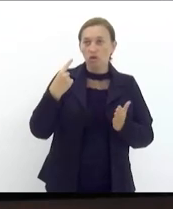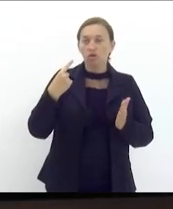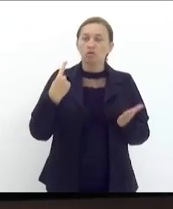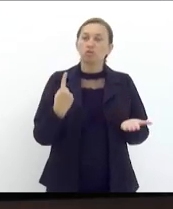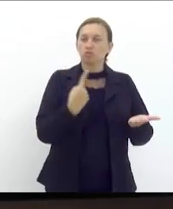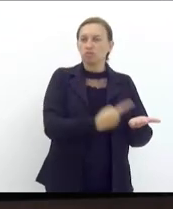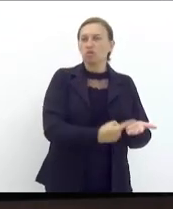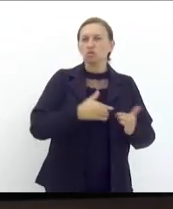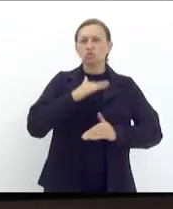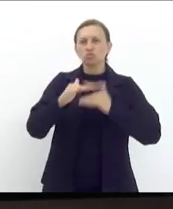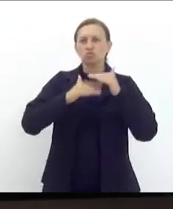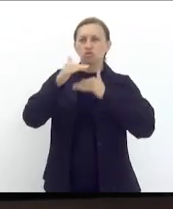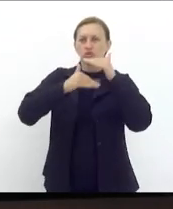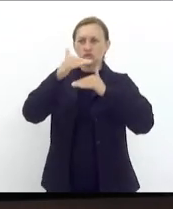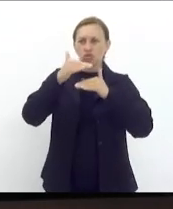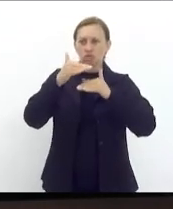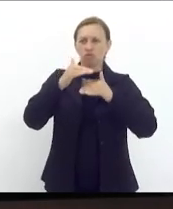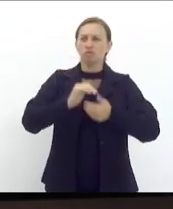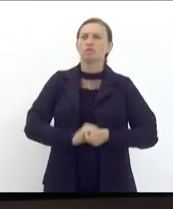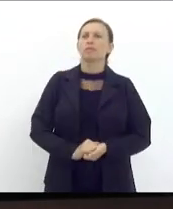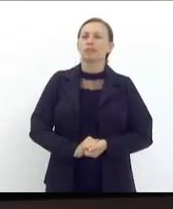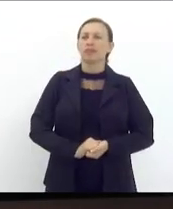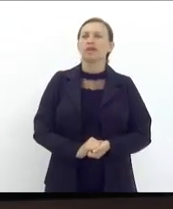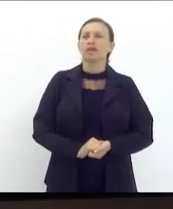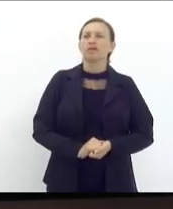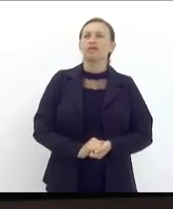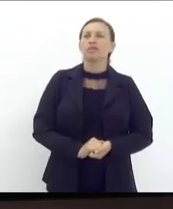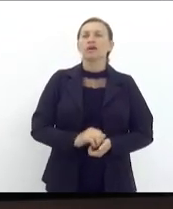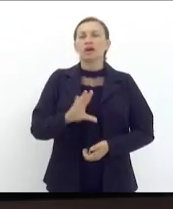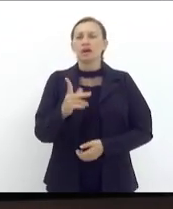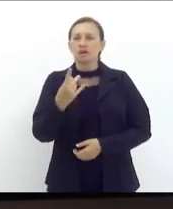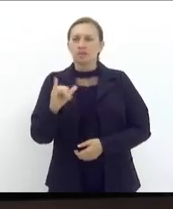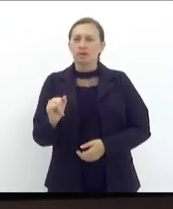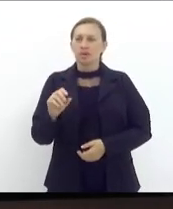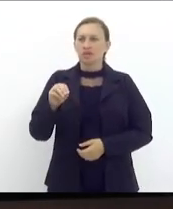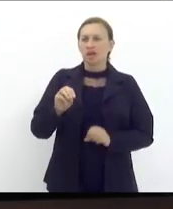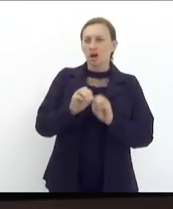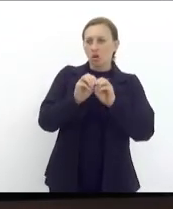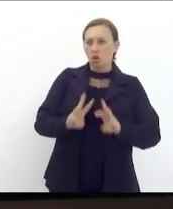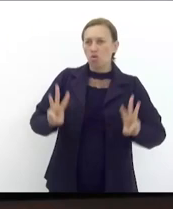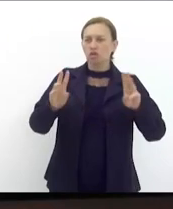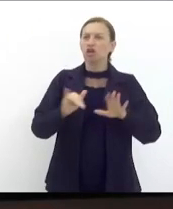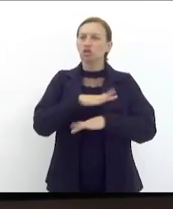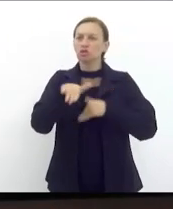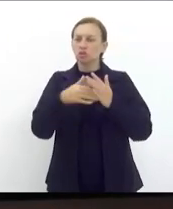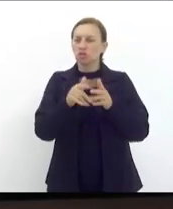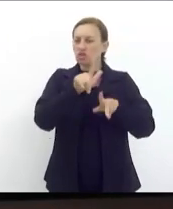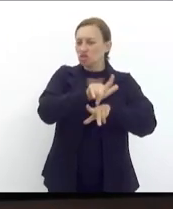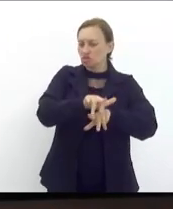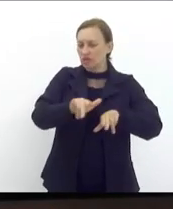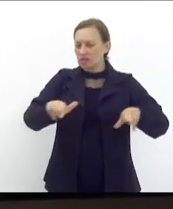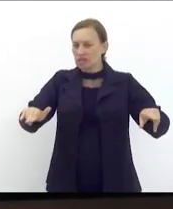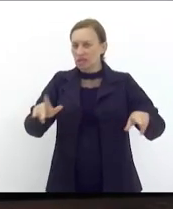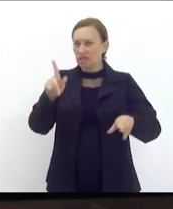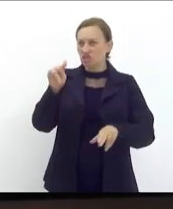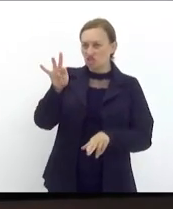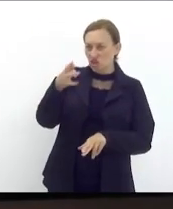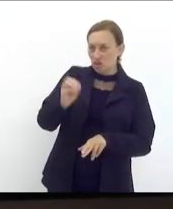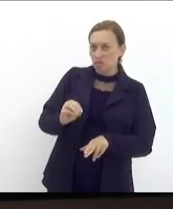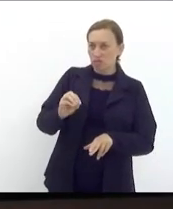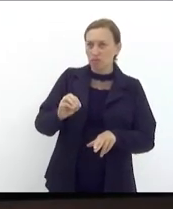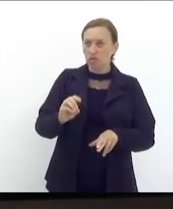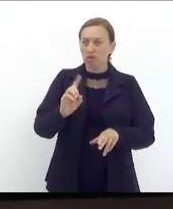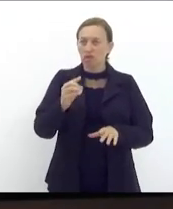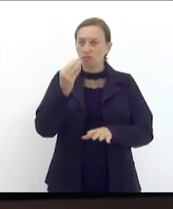desenvolvimento. E daqui, como nos mobiliza a campanha da ONU, considerando toda a diversidade de gênero, não deixaremos nenhuma